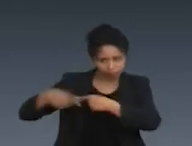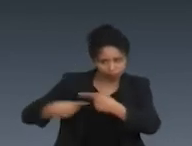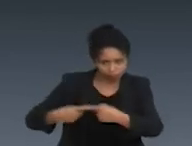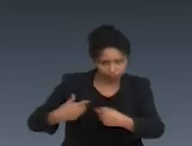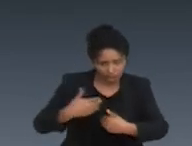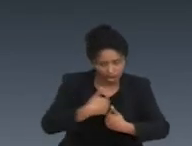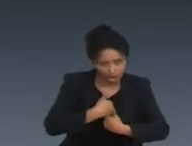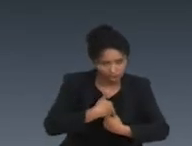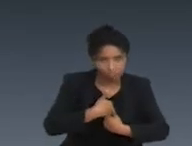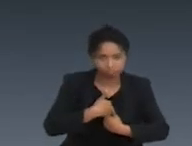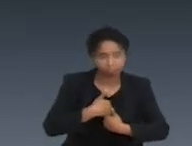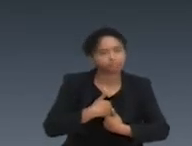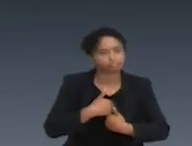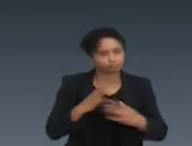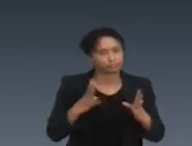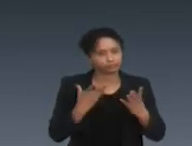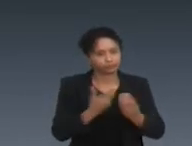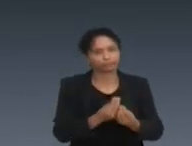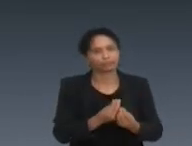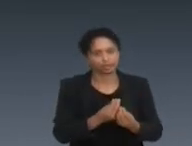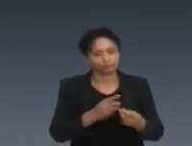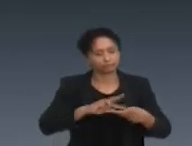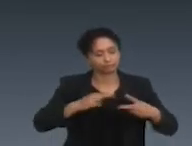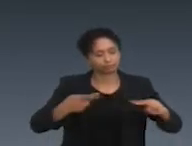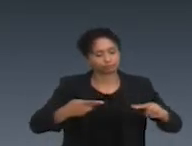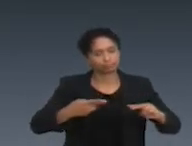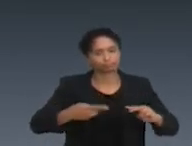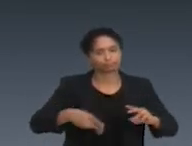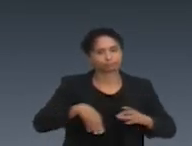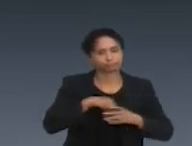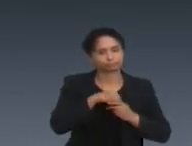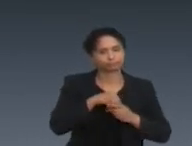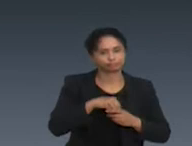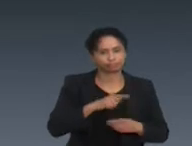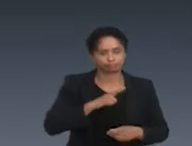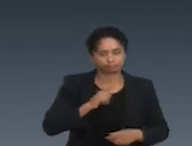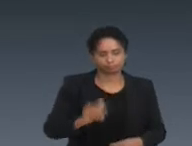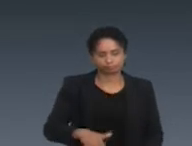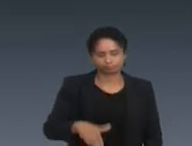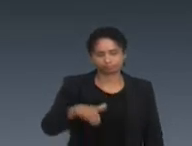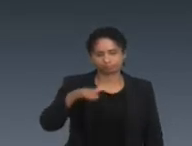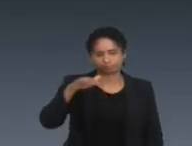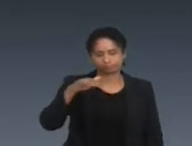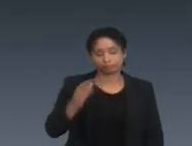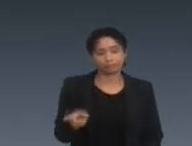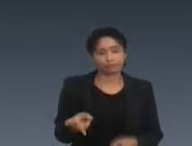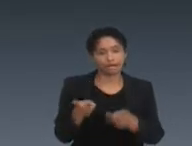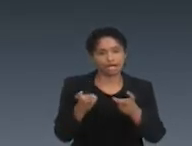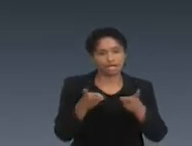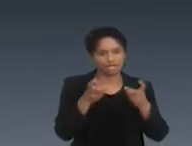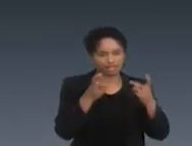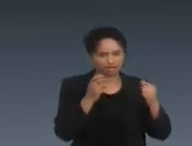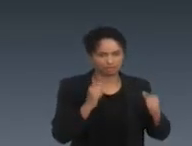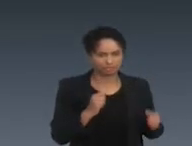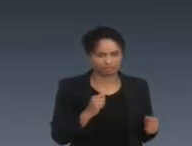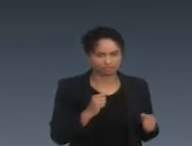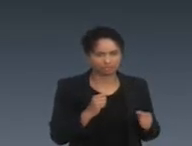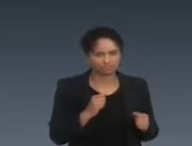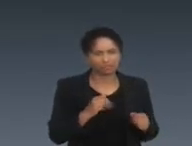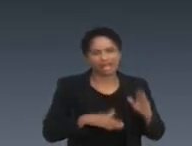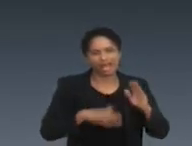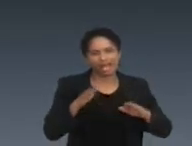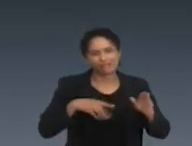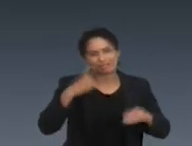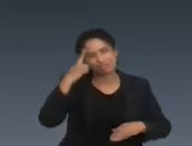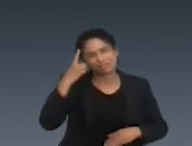investigar com dois, com três anos de idade? Eu acho muito ruim essa coisa de a gente colocar limite de idade. O diagnóstico do autismo não pode ser